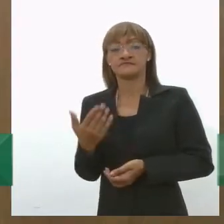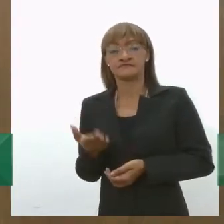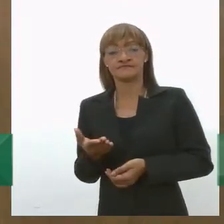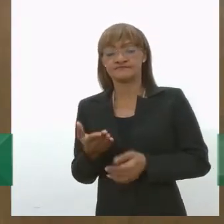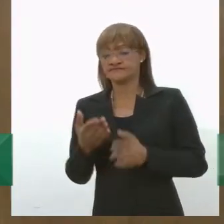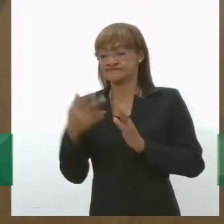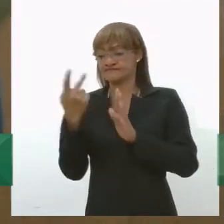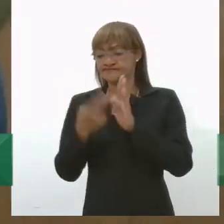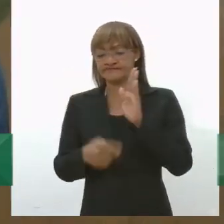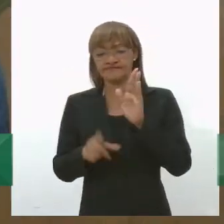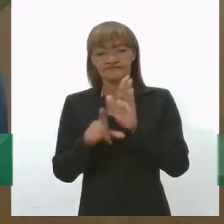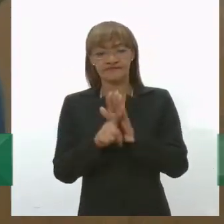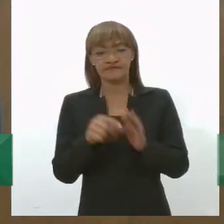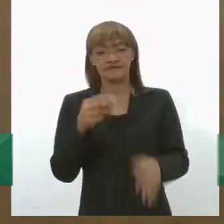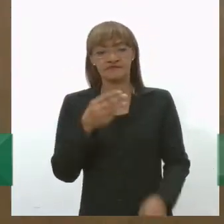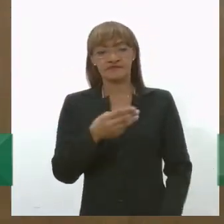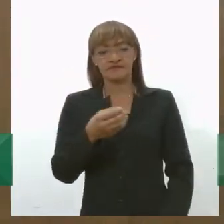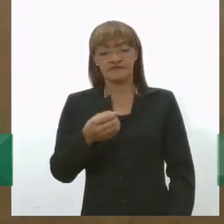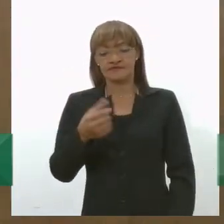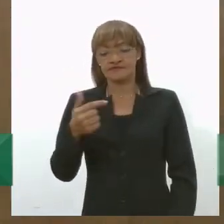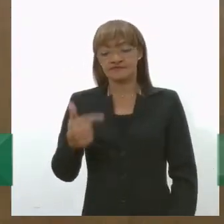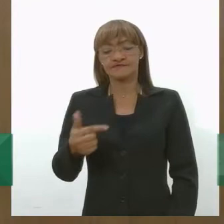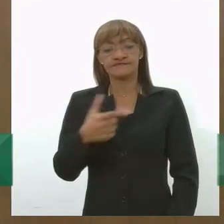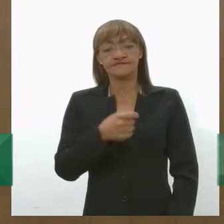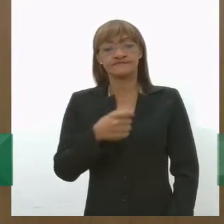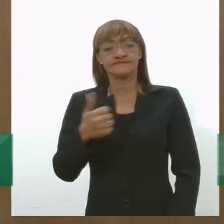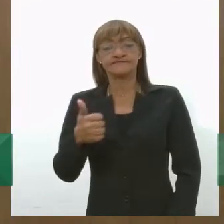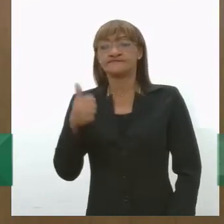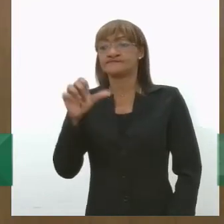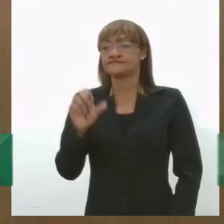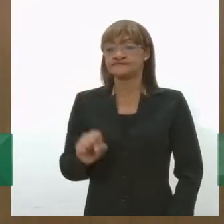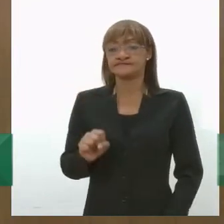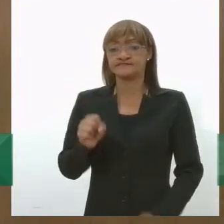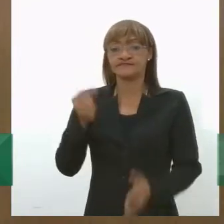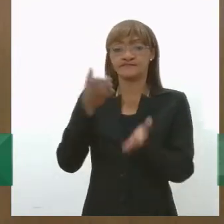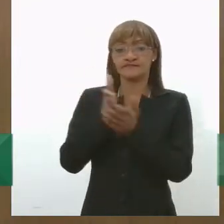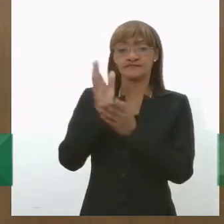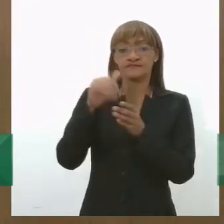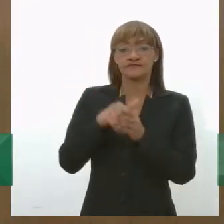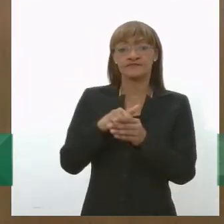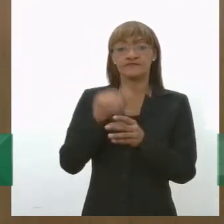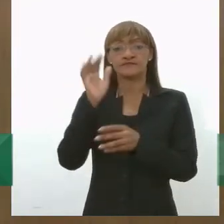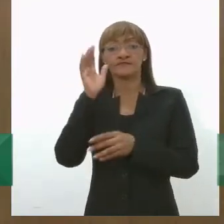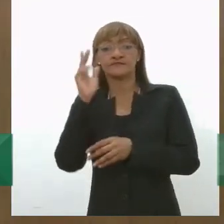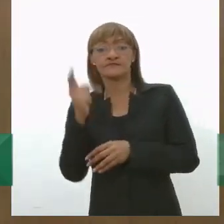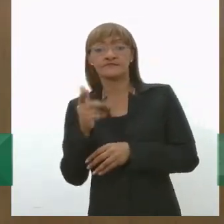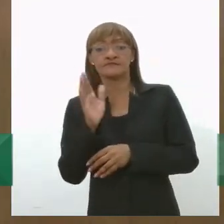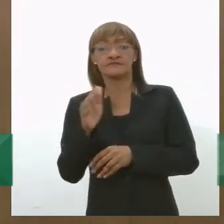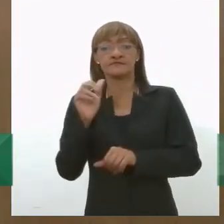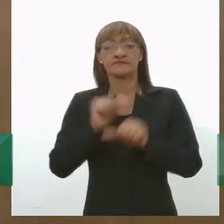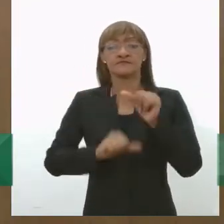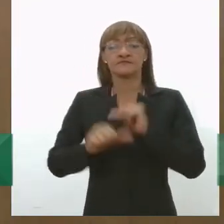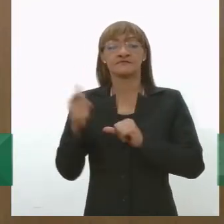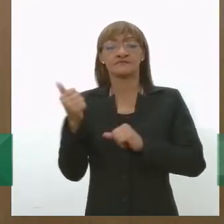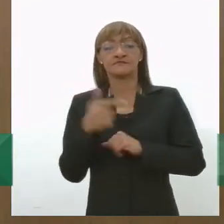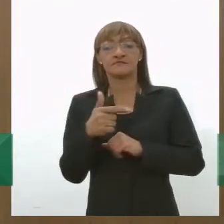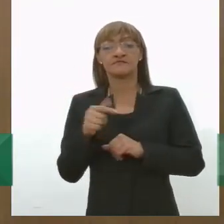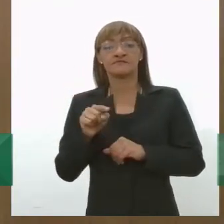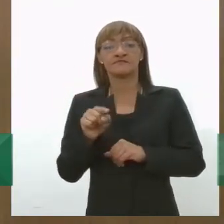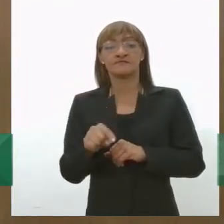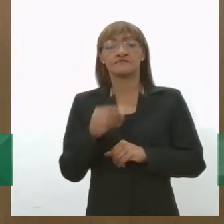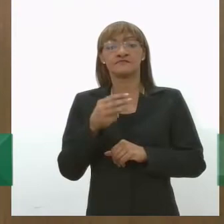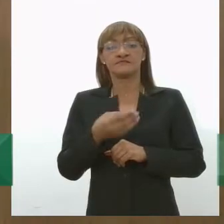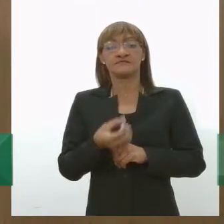lei 302 de 2018, caso aprovado, vai alterar a lei 12.305 de 2 de